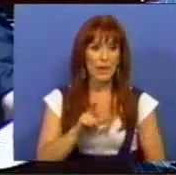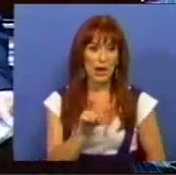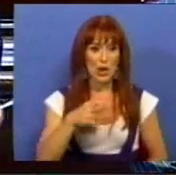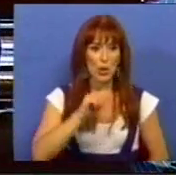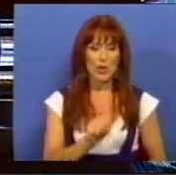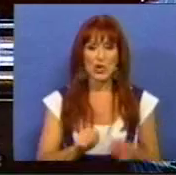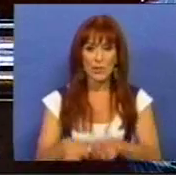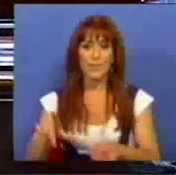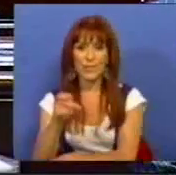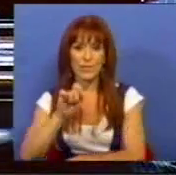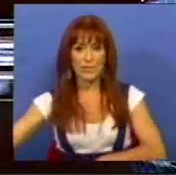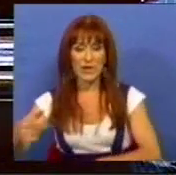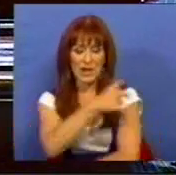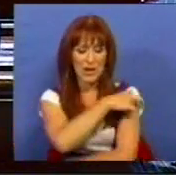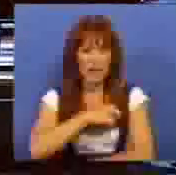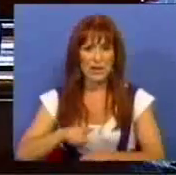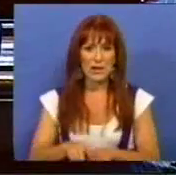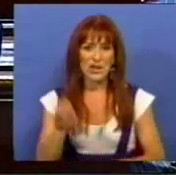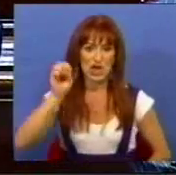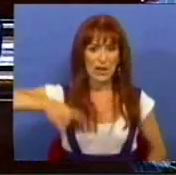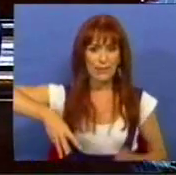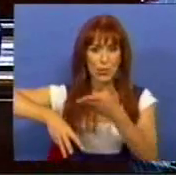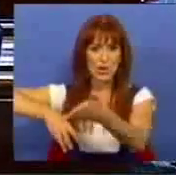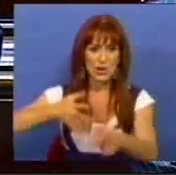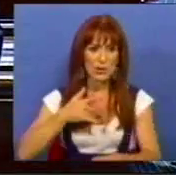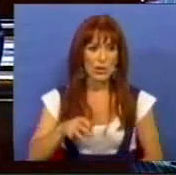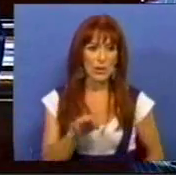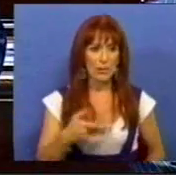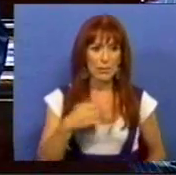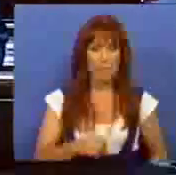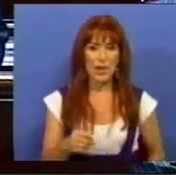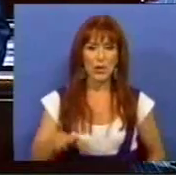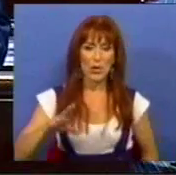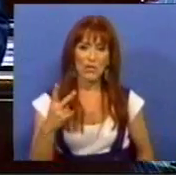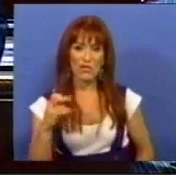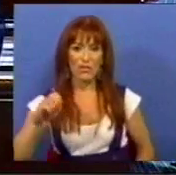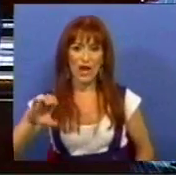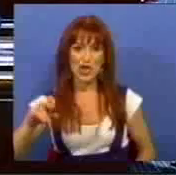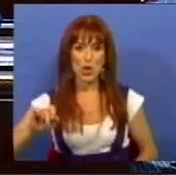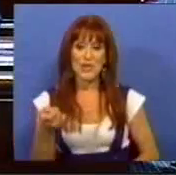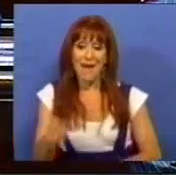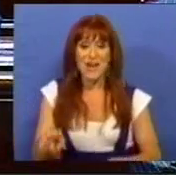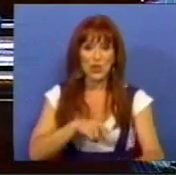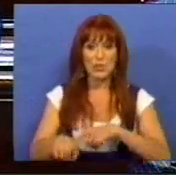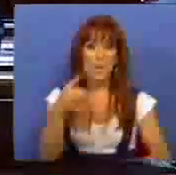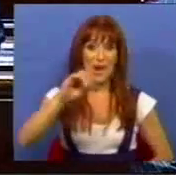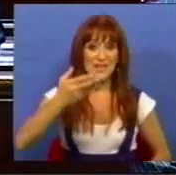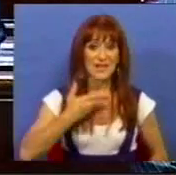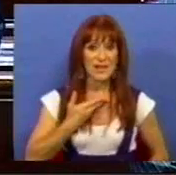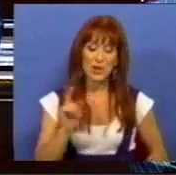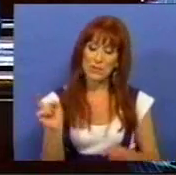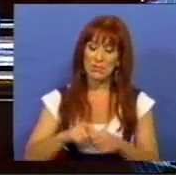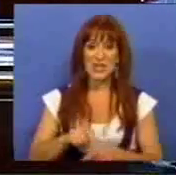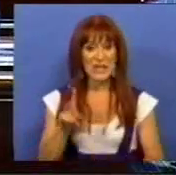Luís Sara Galeal. O representante da General Motors era o Dr. Pedro Paes de Vasconcelos, antigo deputado do PSD,